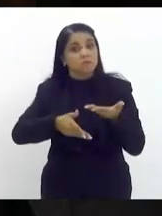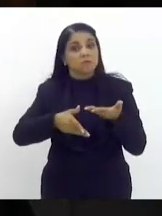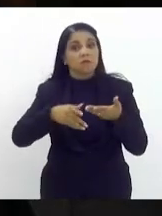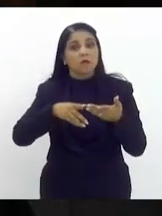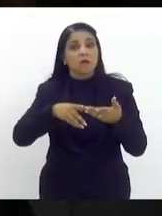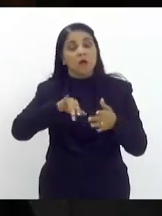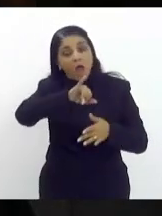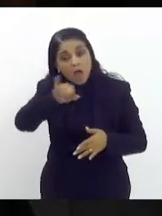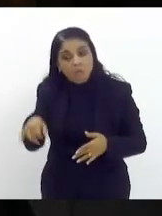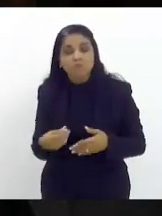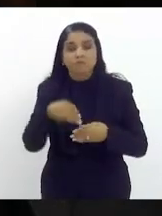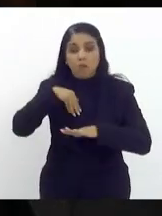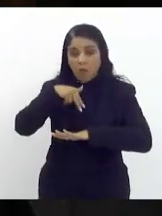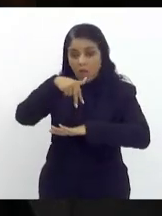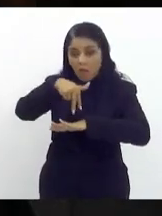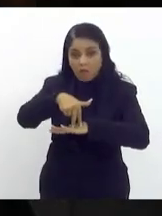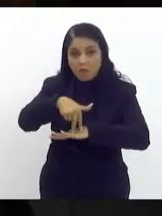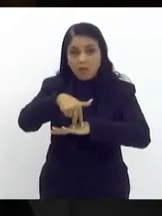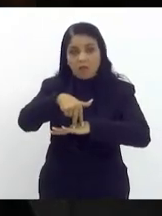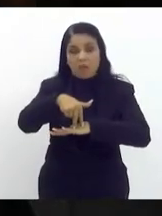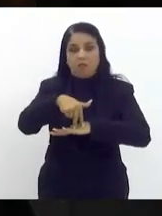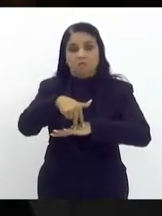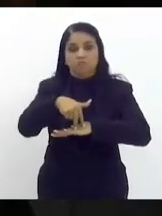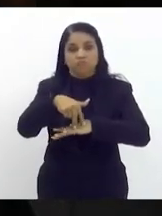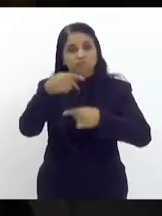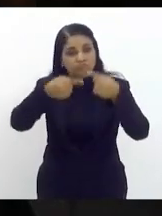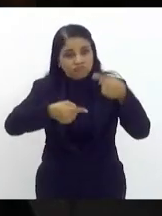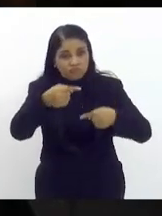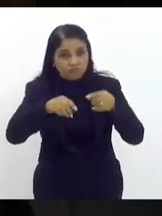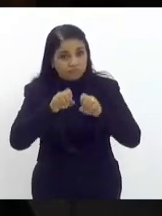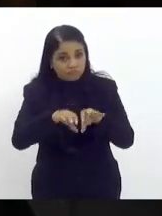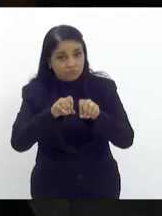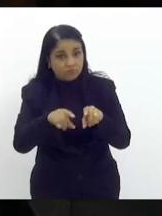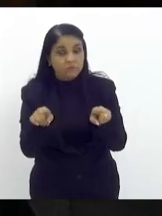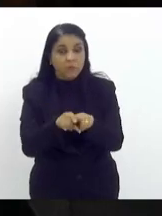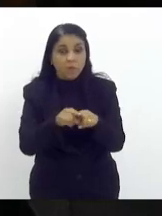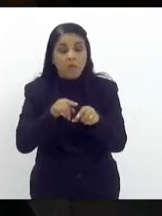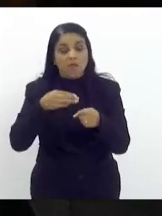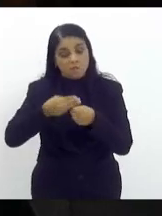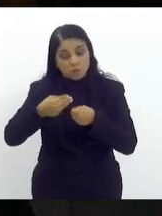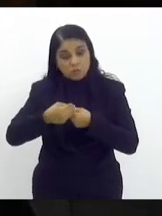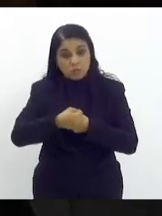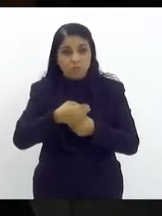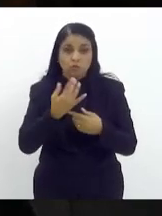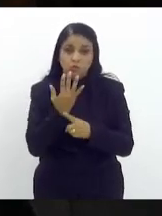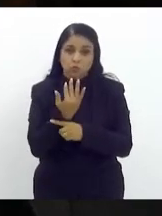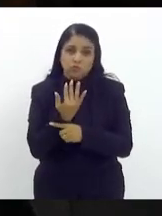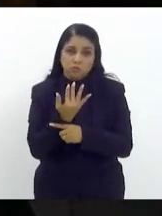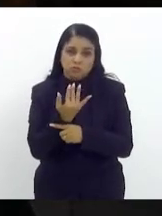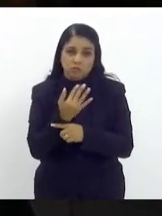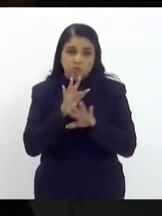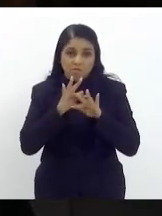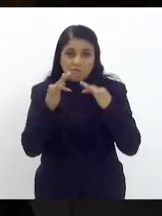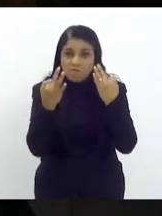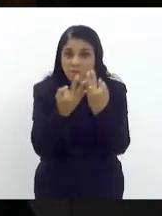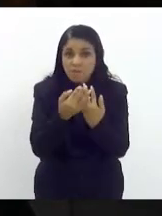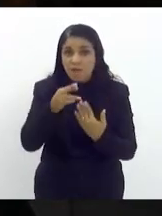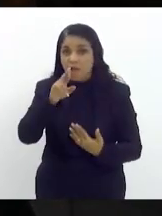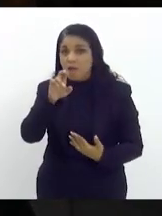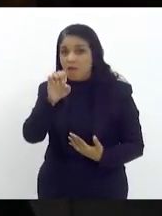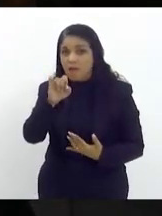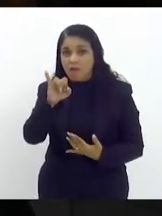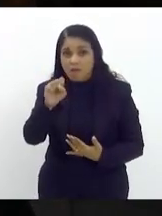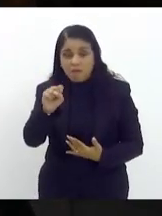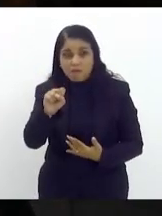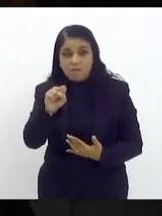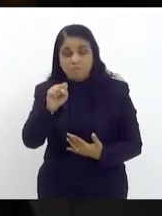discutindo a educação para falar também do município de Duque de Caxias onde a família Reis está